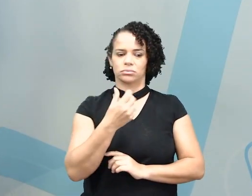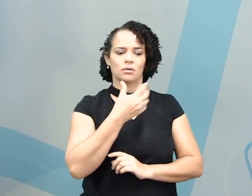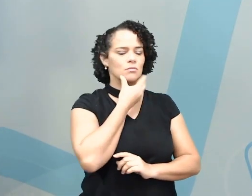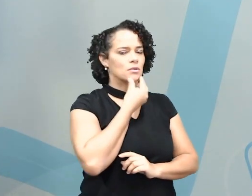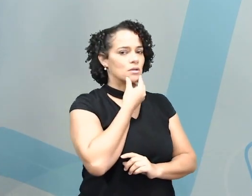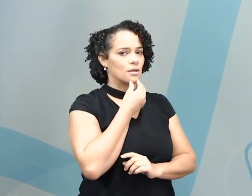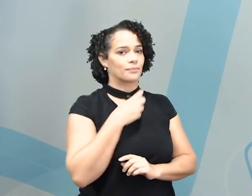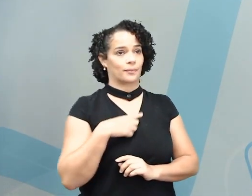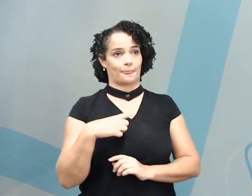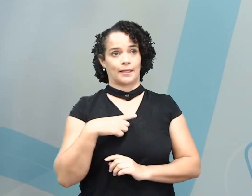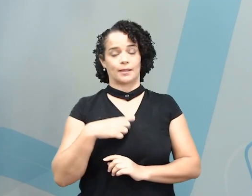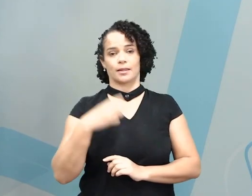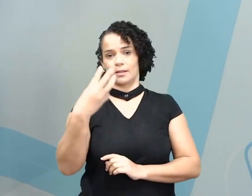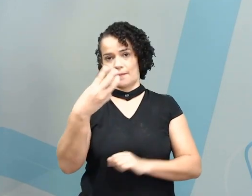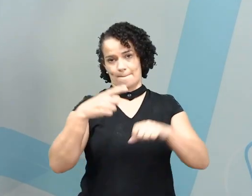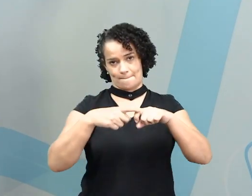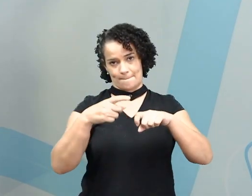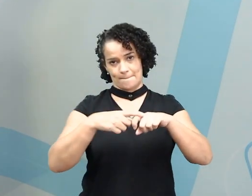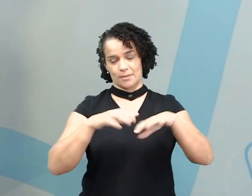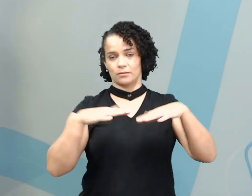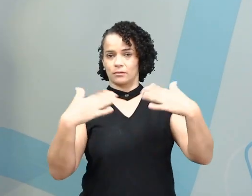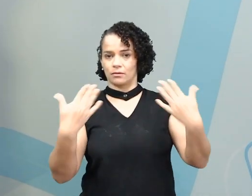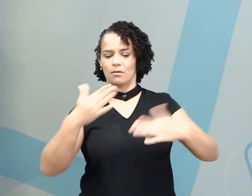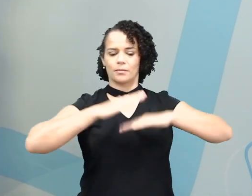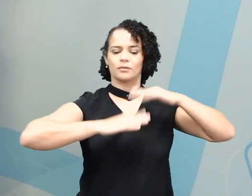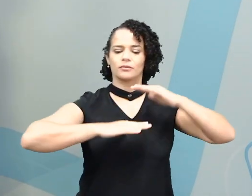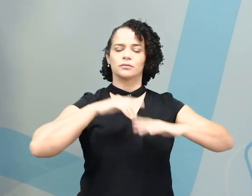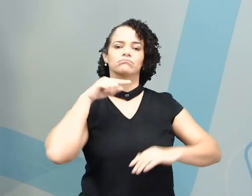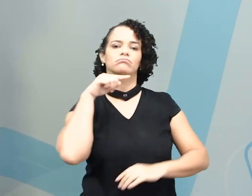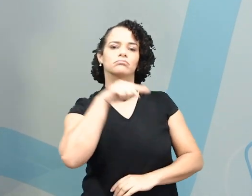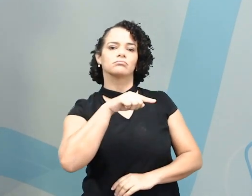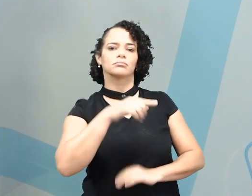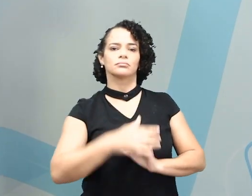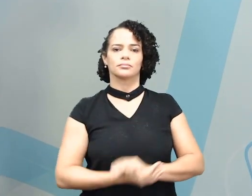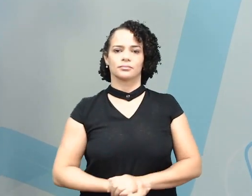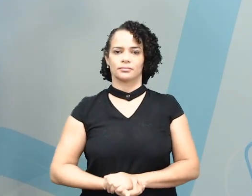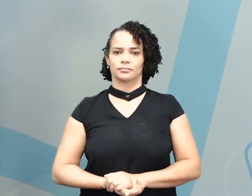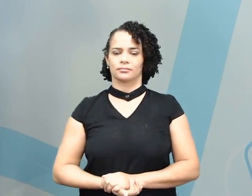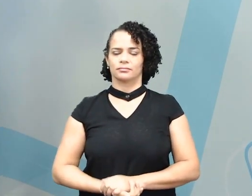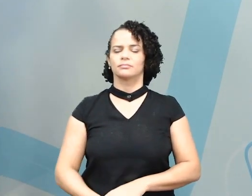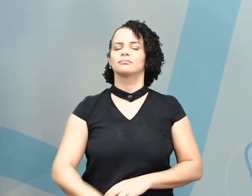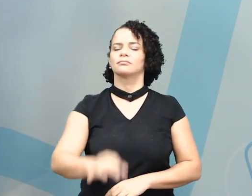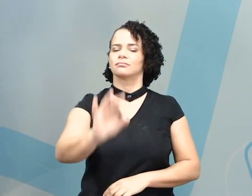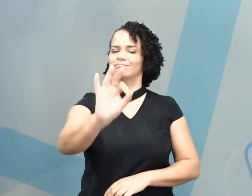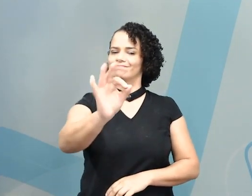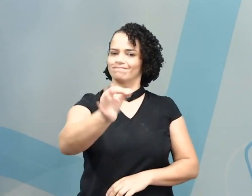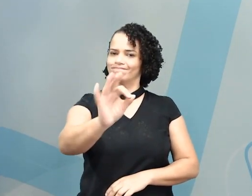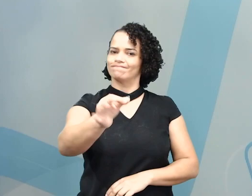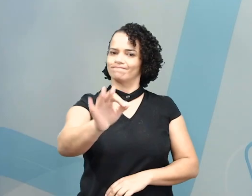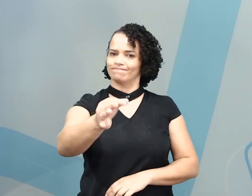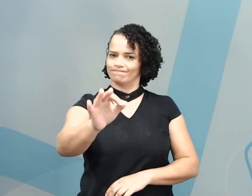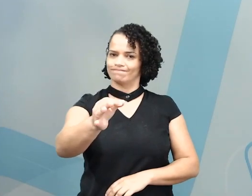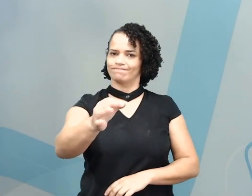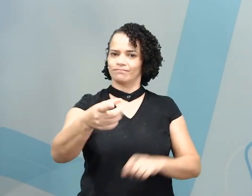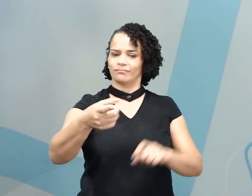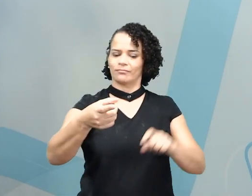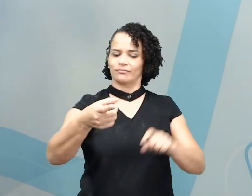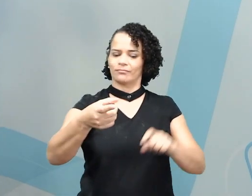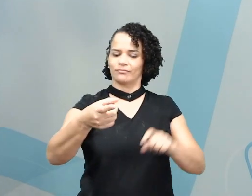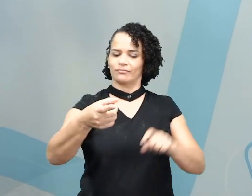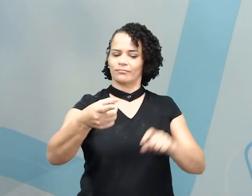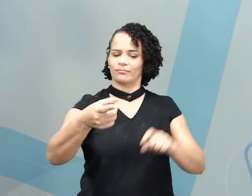Então, qual é aqui a profissão delas? Isso mesmo! Doctors.